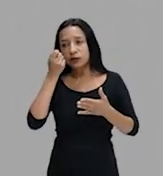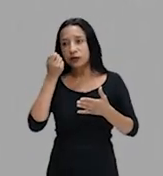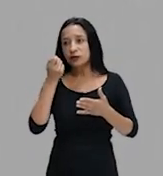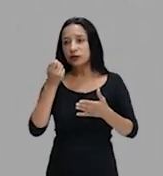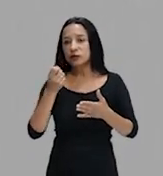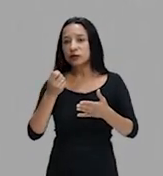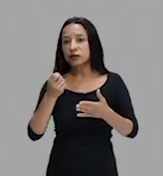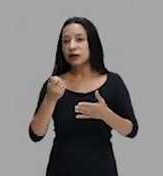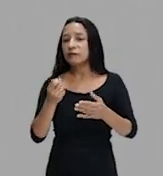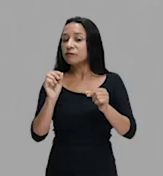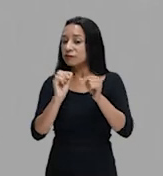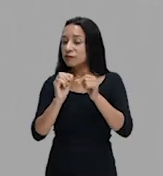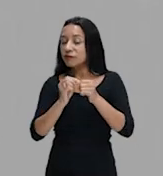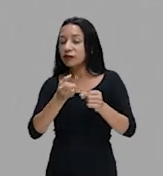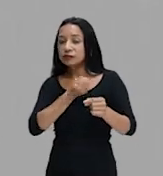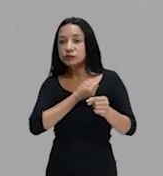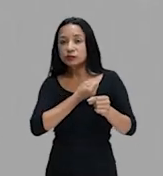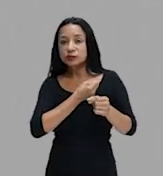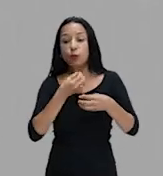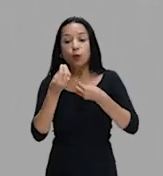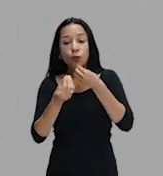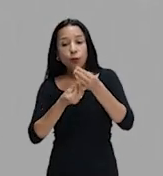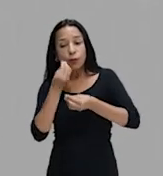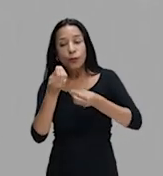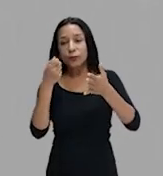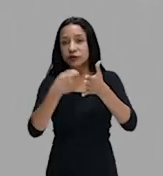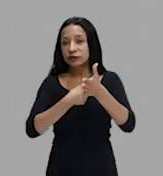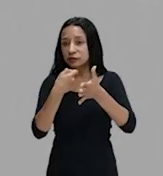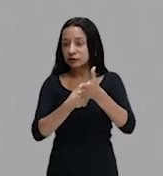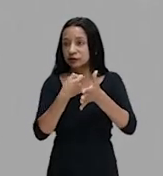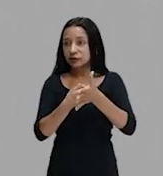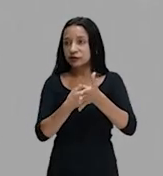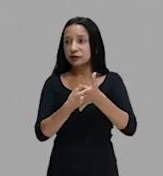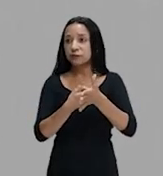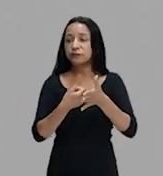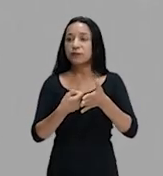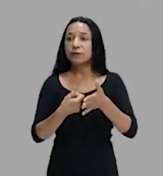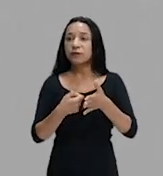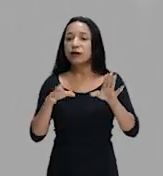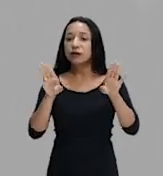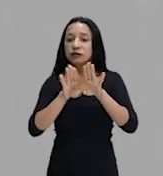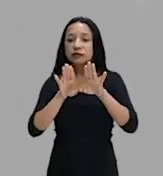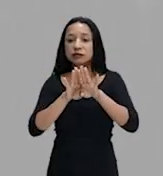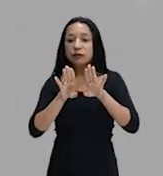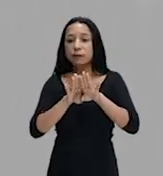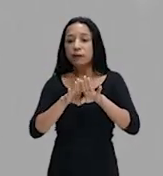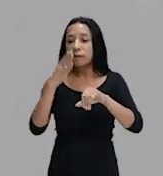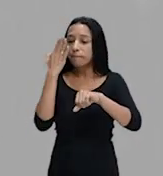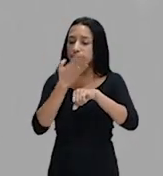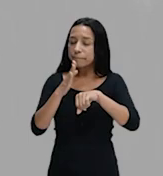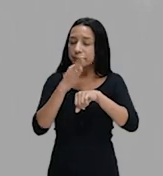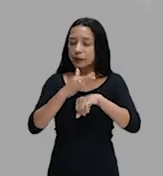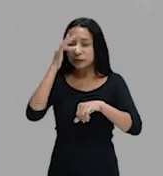cometem suicídio como uma forma de resistência, e até mesmo as práticas de sincretismo religioso.